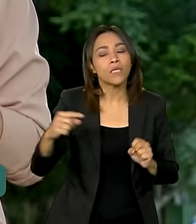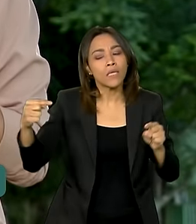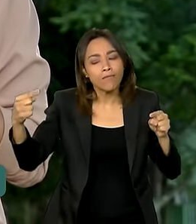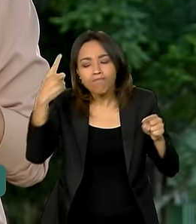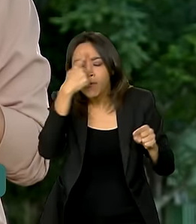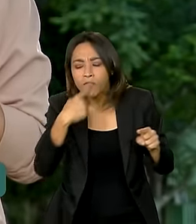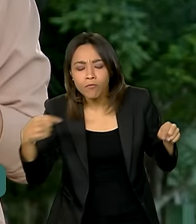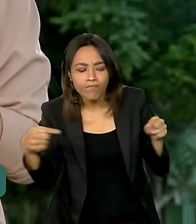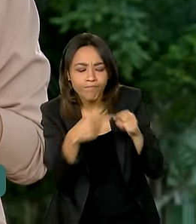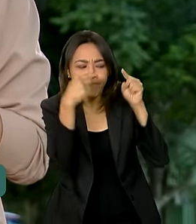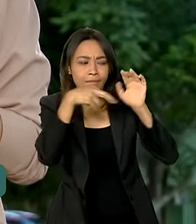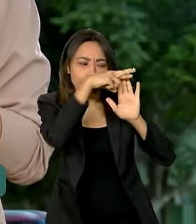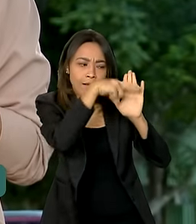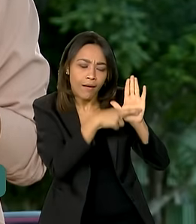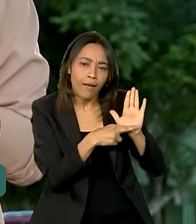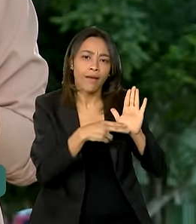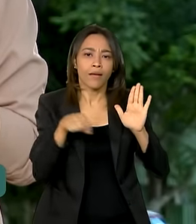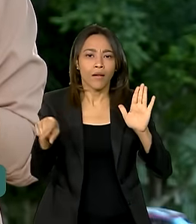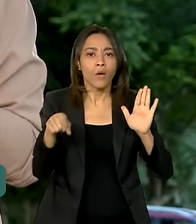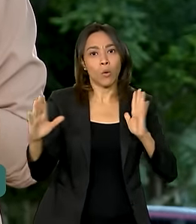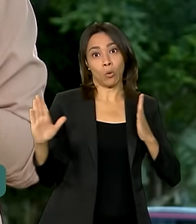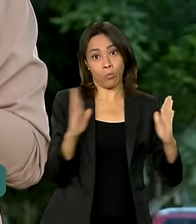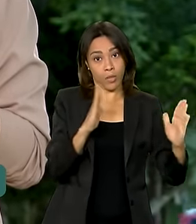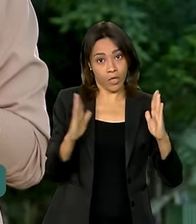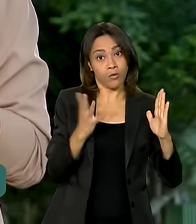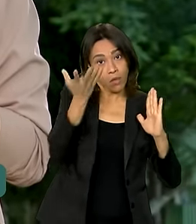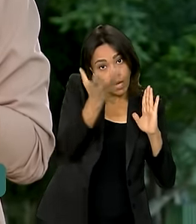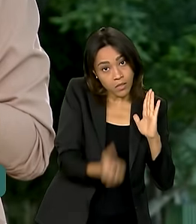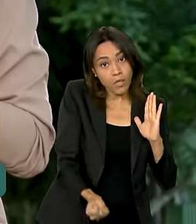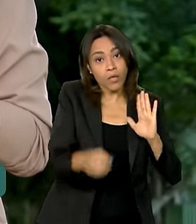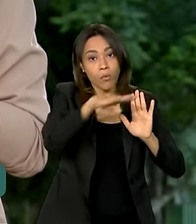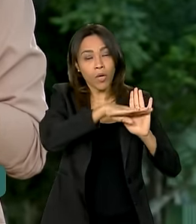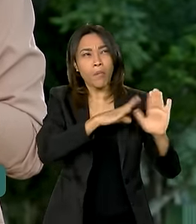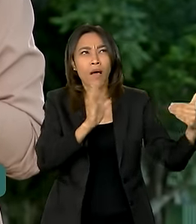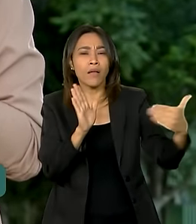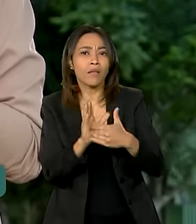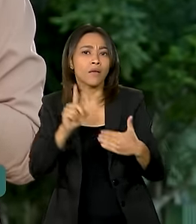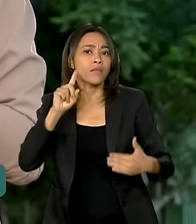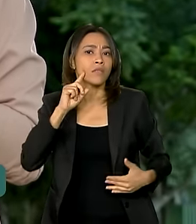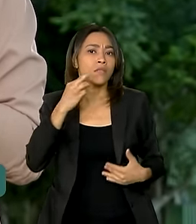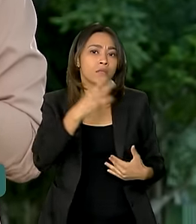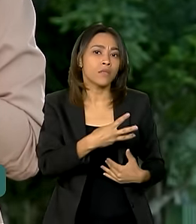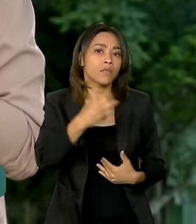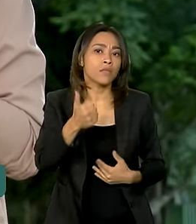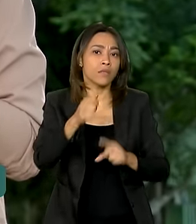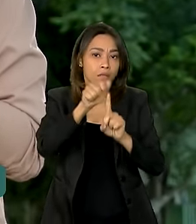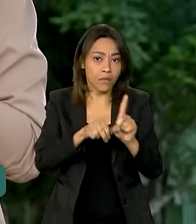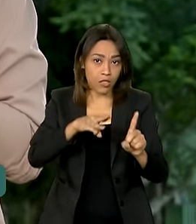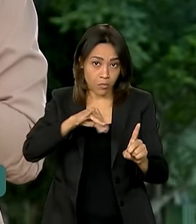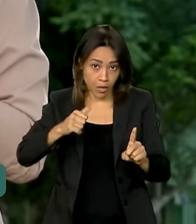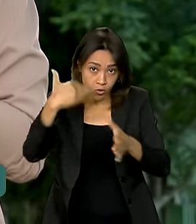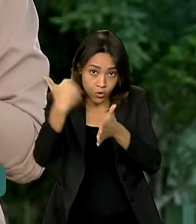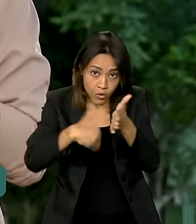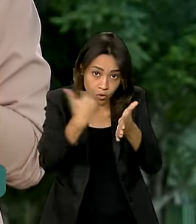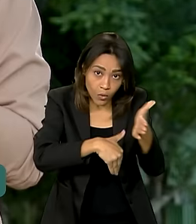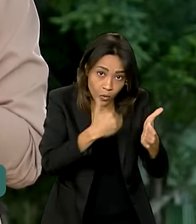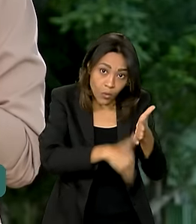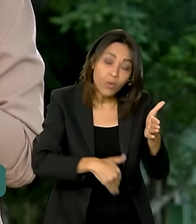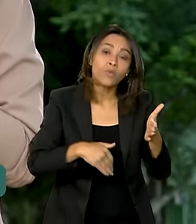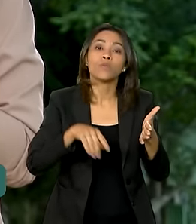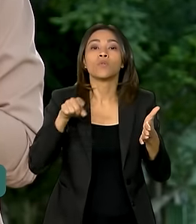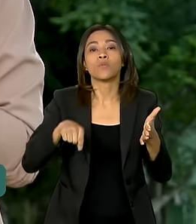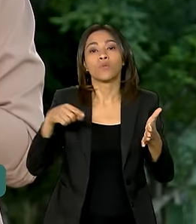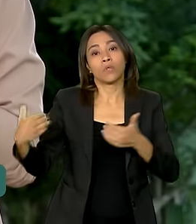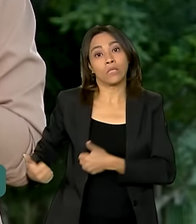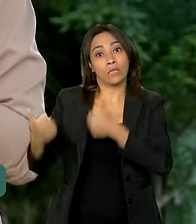renegociação, o prazo para aderir ao programa vai até o dia 31 de maio. Os descontos, de acordo com o